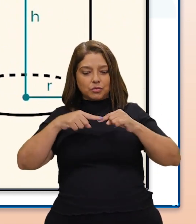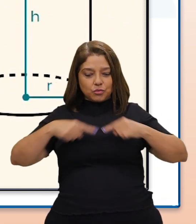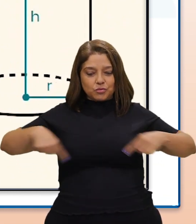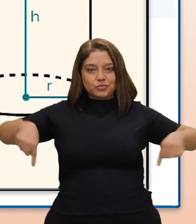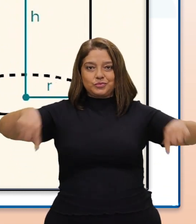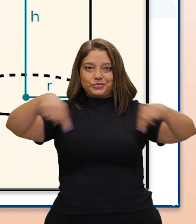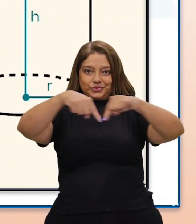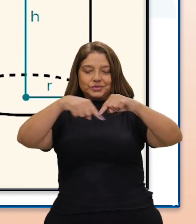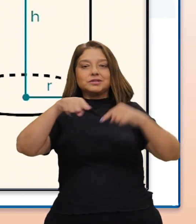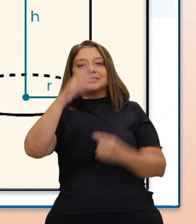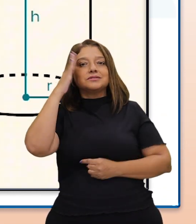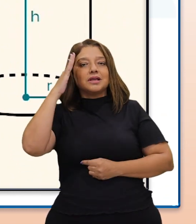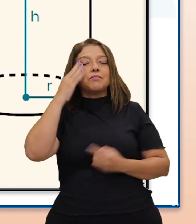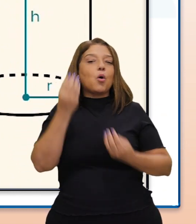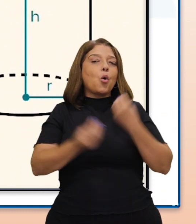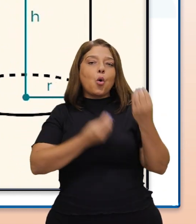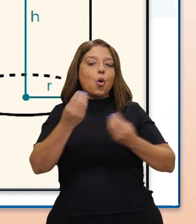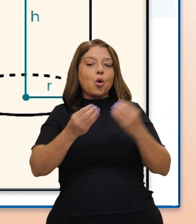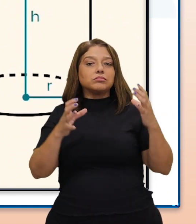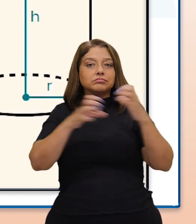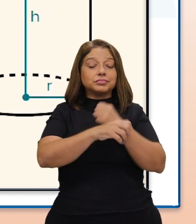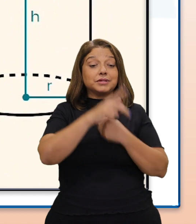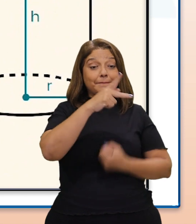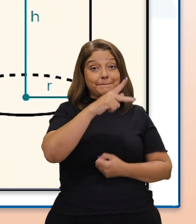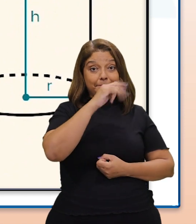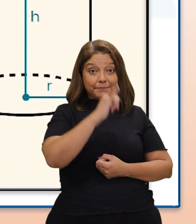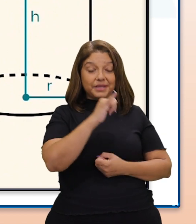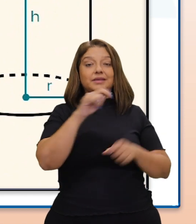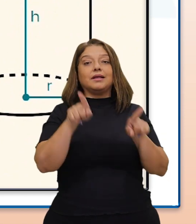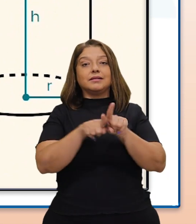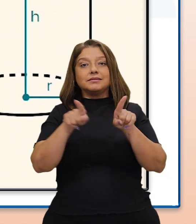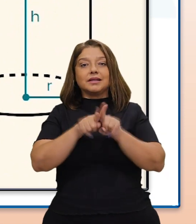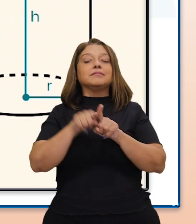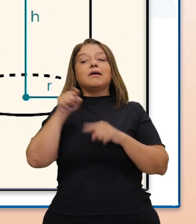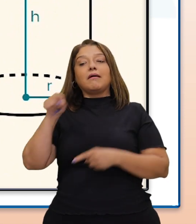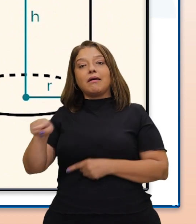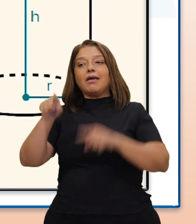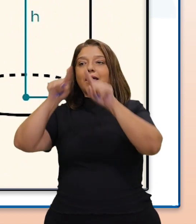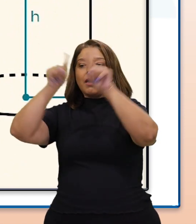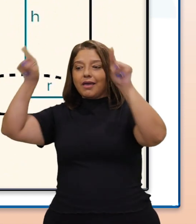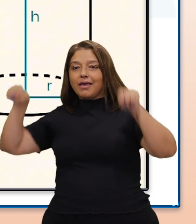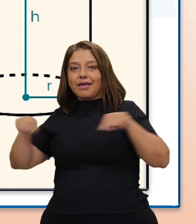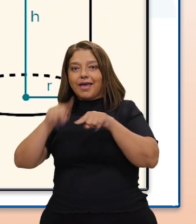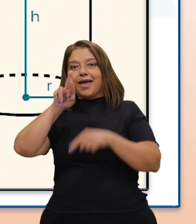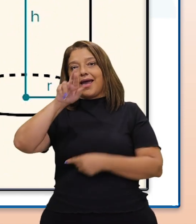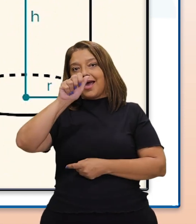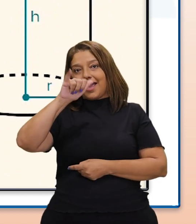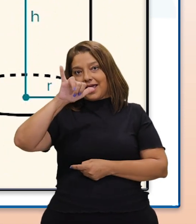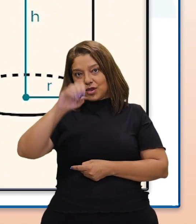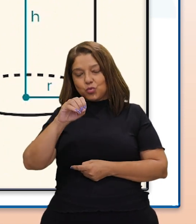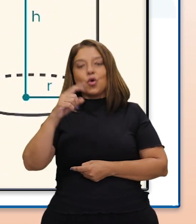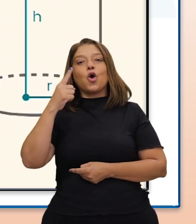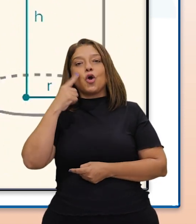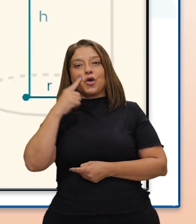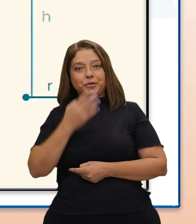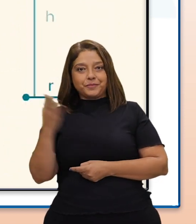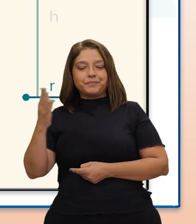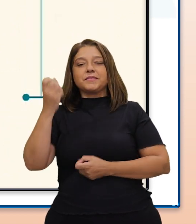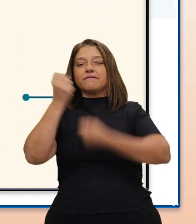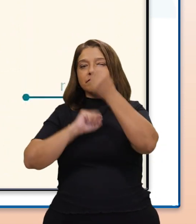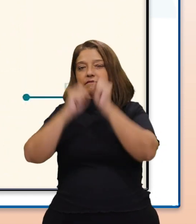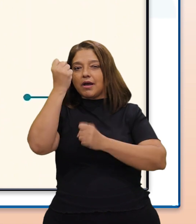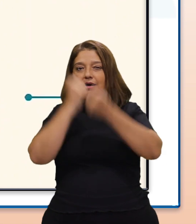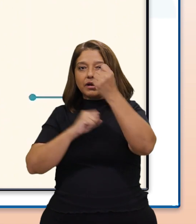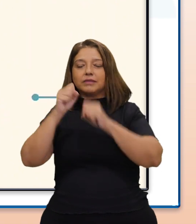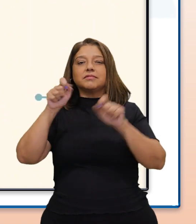calculada multiplicando o valor de π pelo valor do quadrado e do raio. Passamos um exemplo agora. Em uma fábrica de